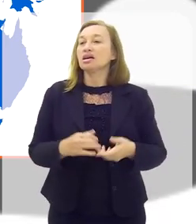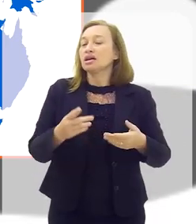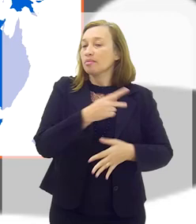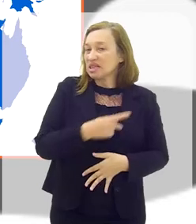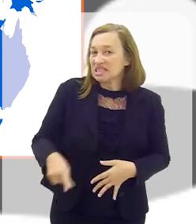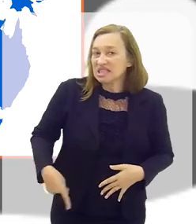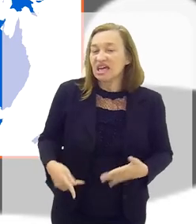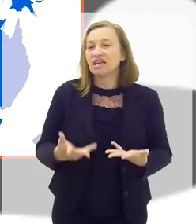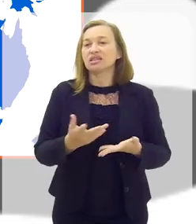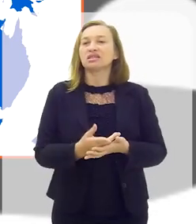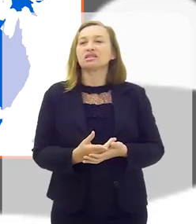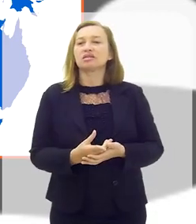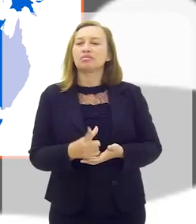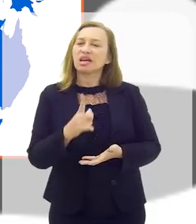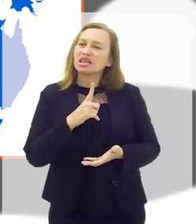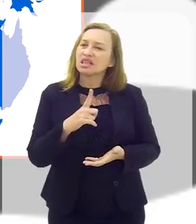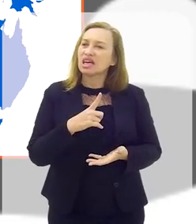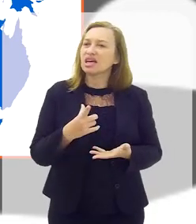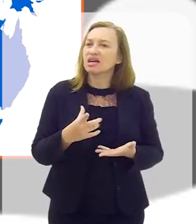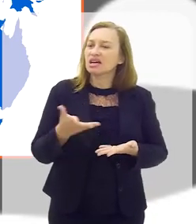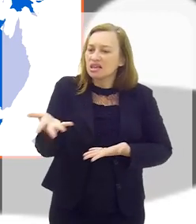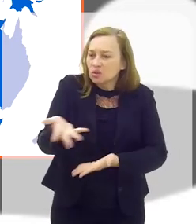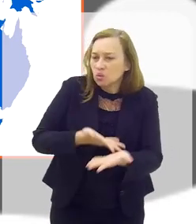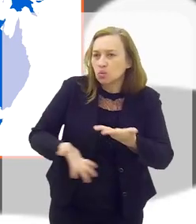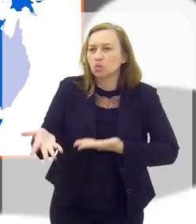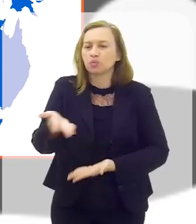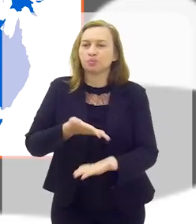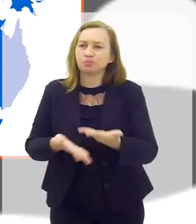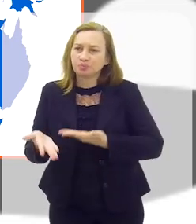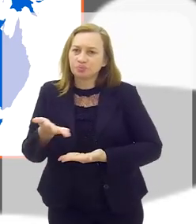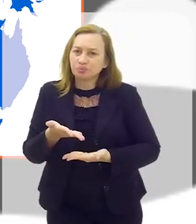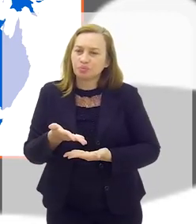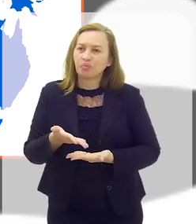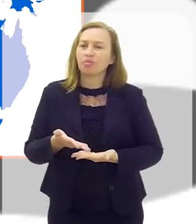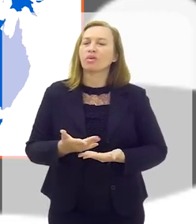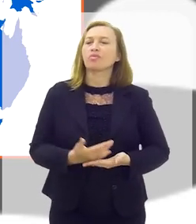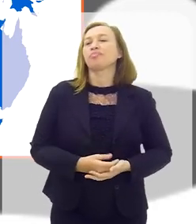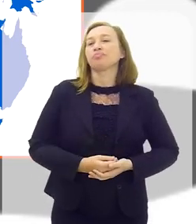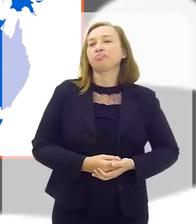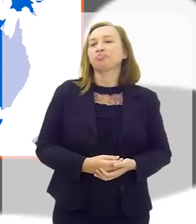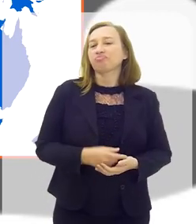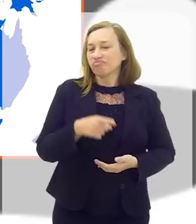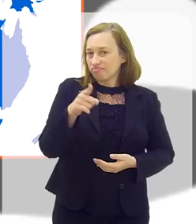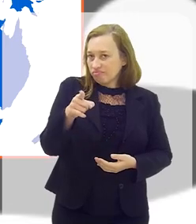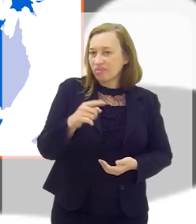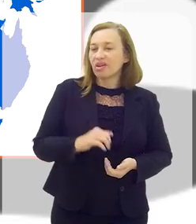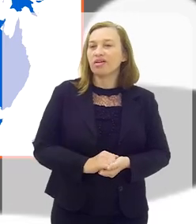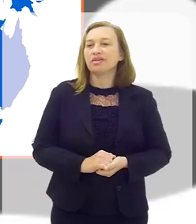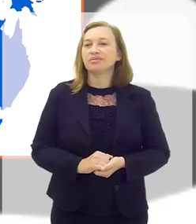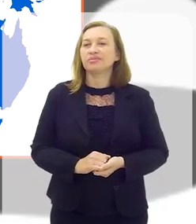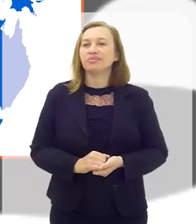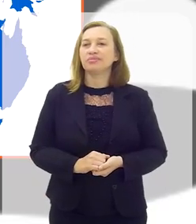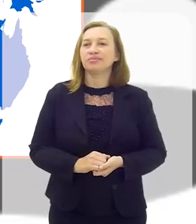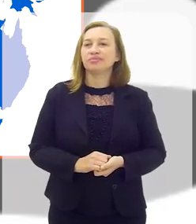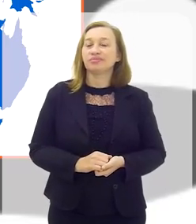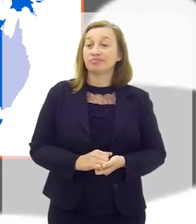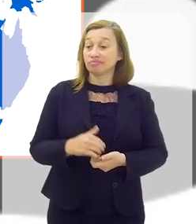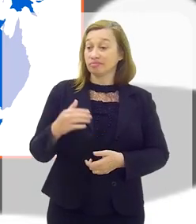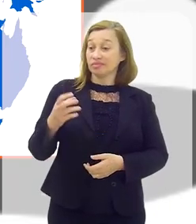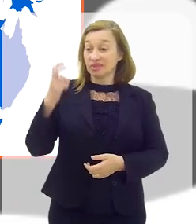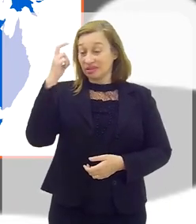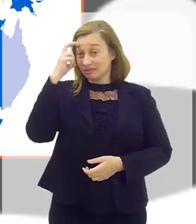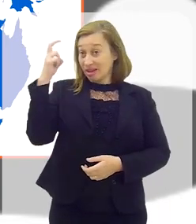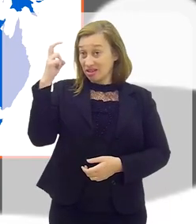presidência, para que haja essa fusão e essa amálgama, né? Porque você é um